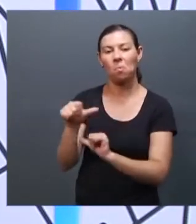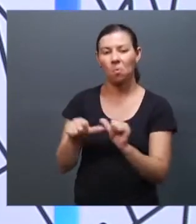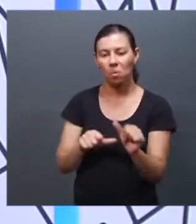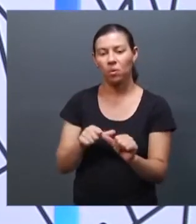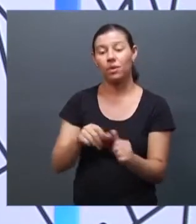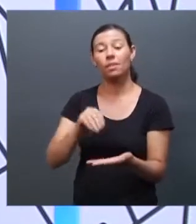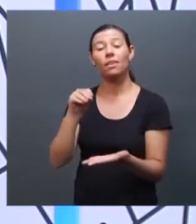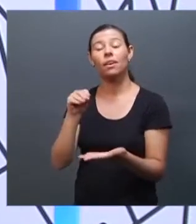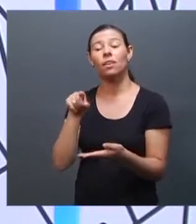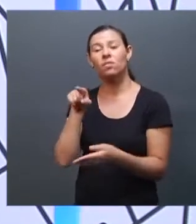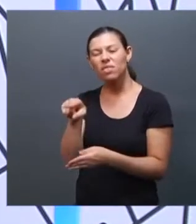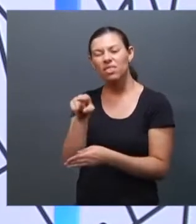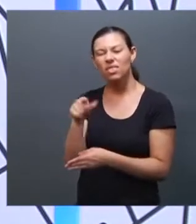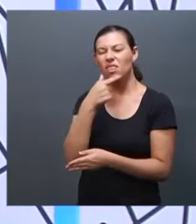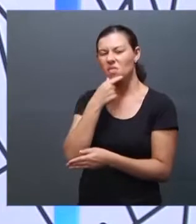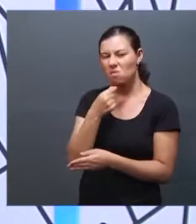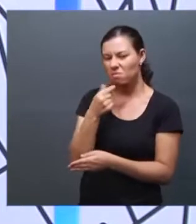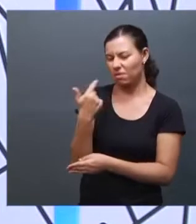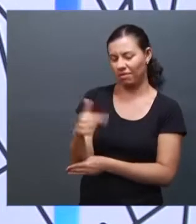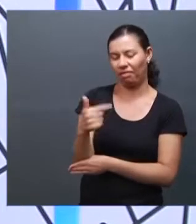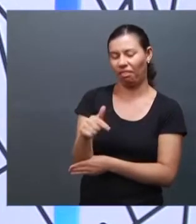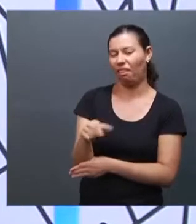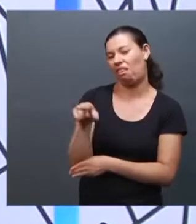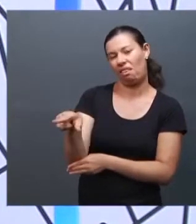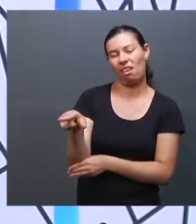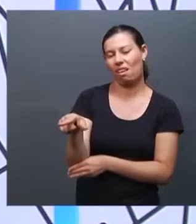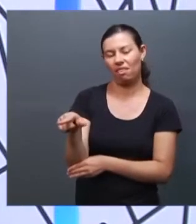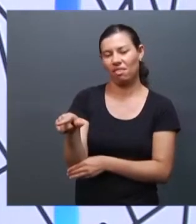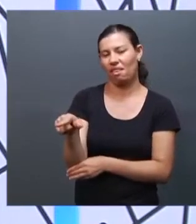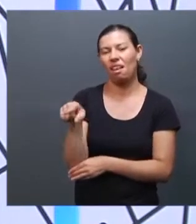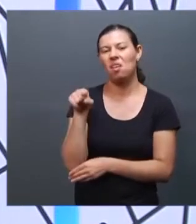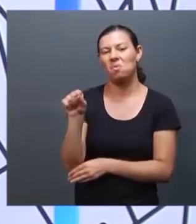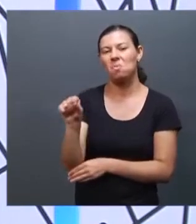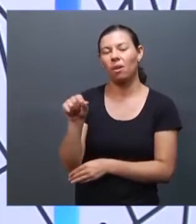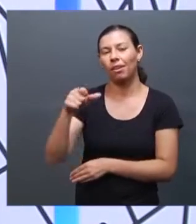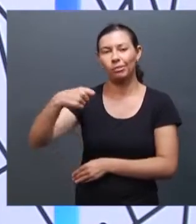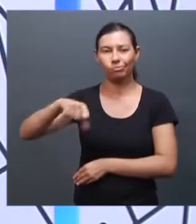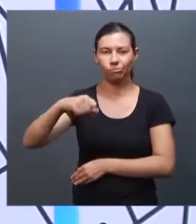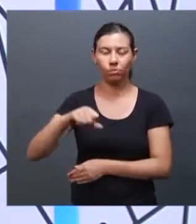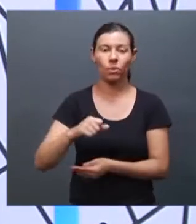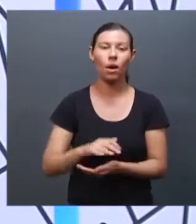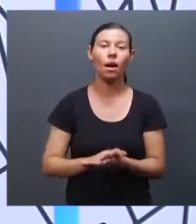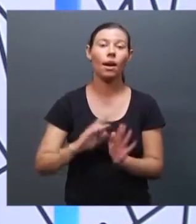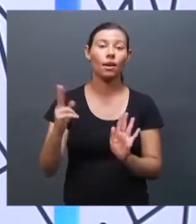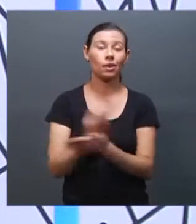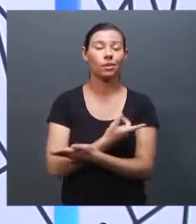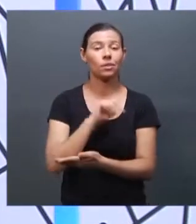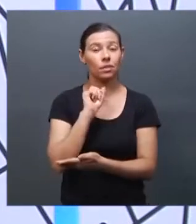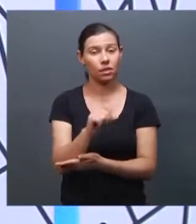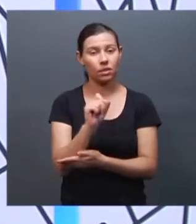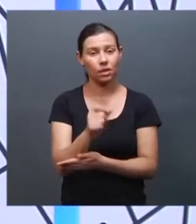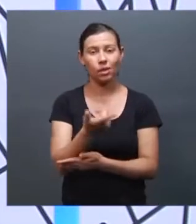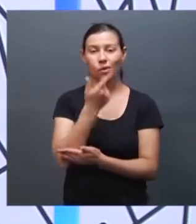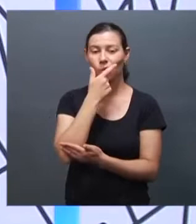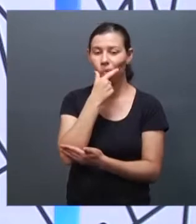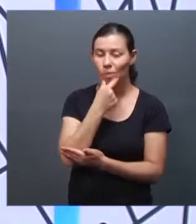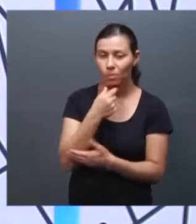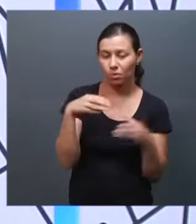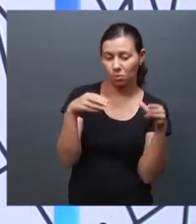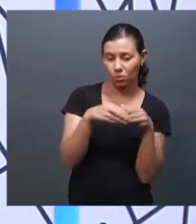falas, elas acabam legitimando o estupro corretivo. Então, as pessoas